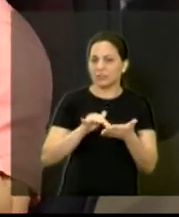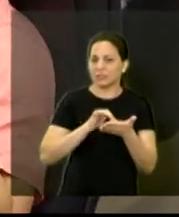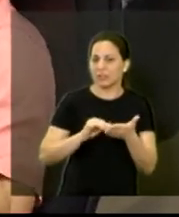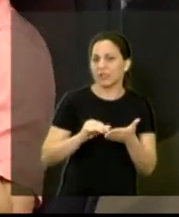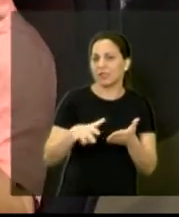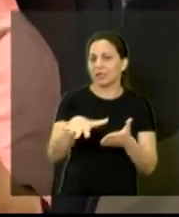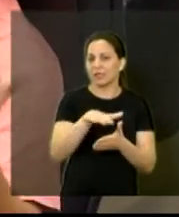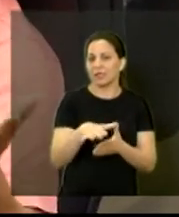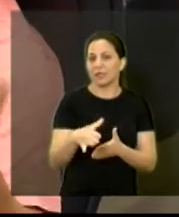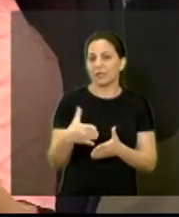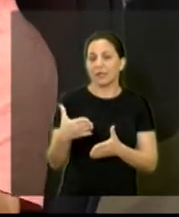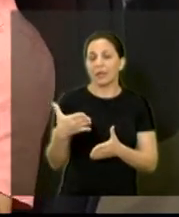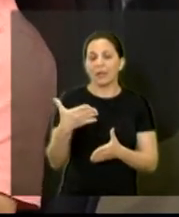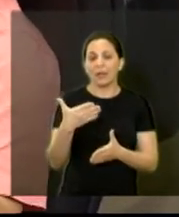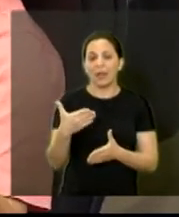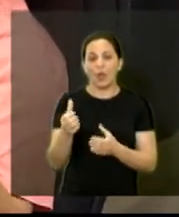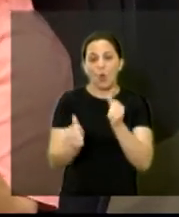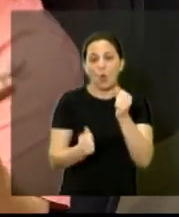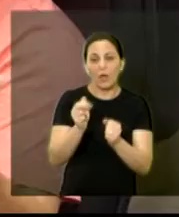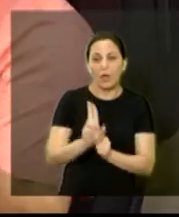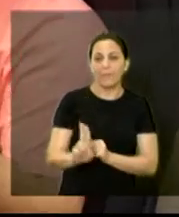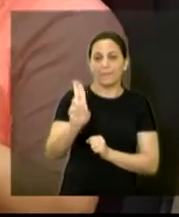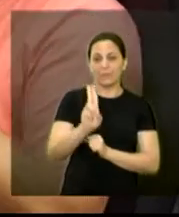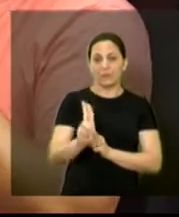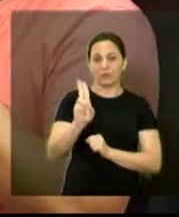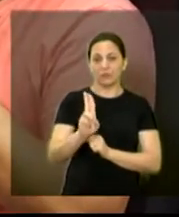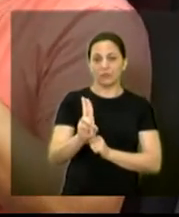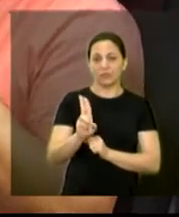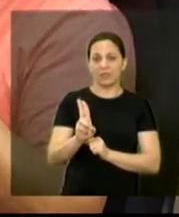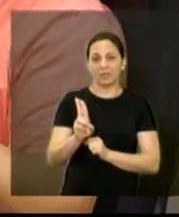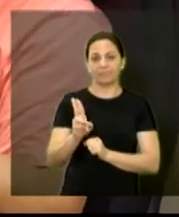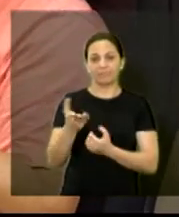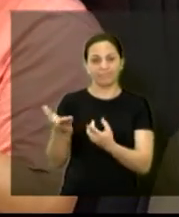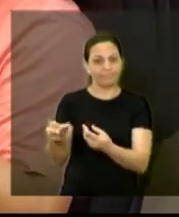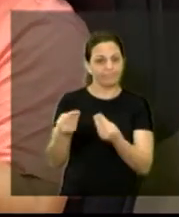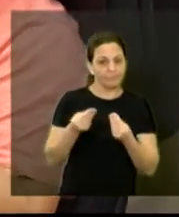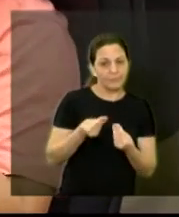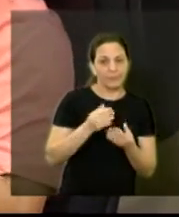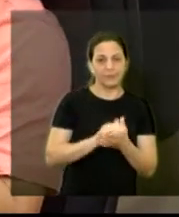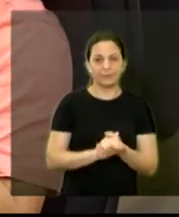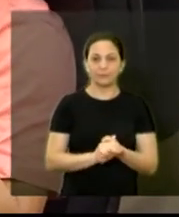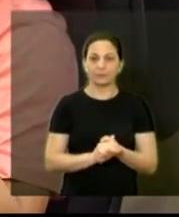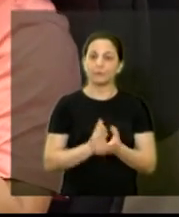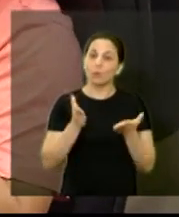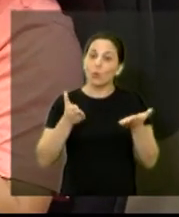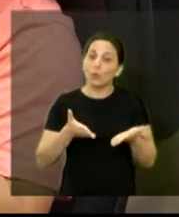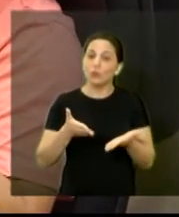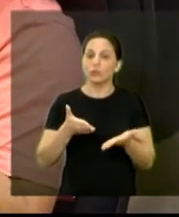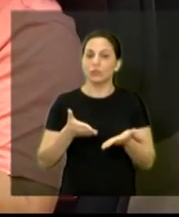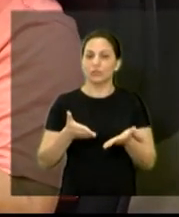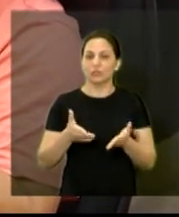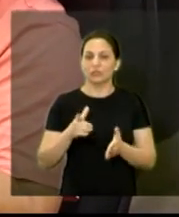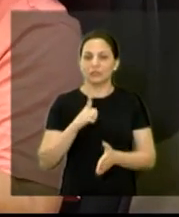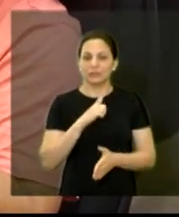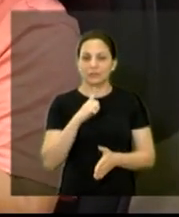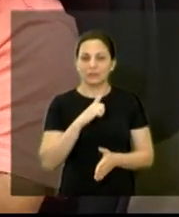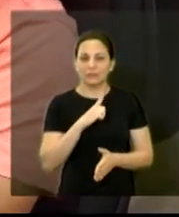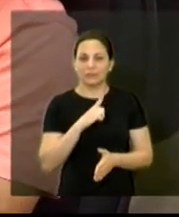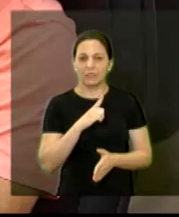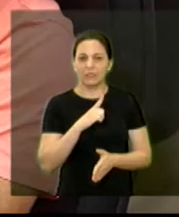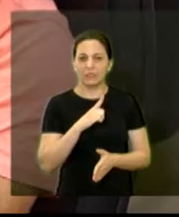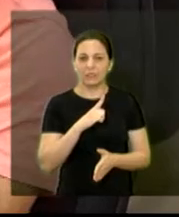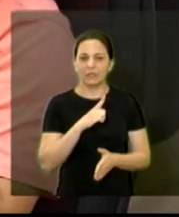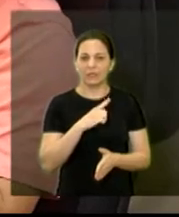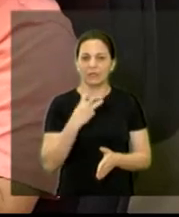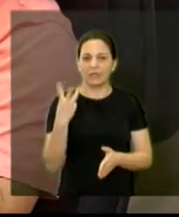órgão emprestar um carro para a gente estar fazendo qualquer tipo de coisa hoje nós temos mal temo